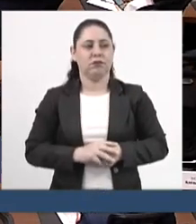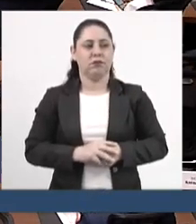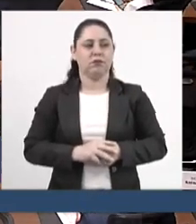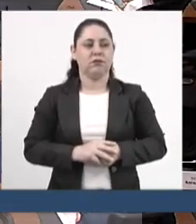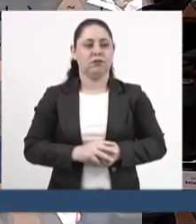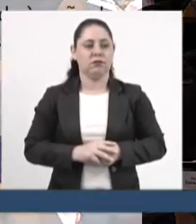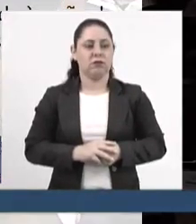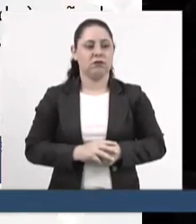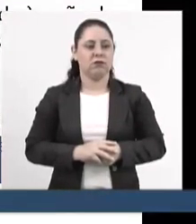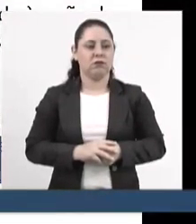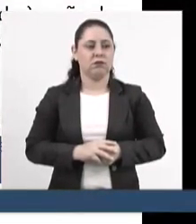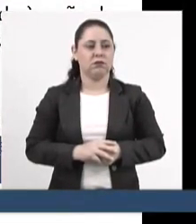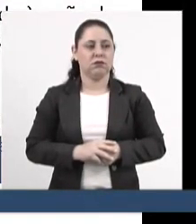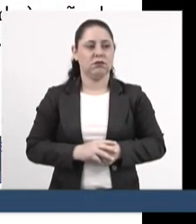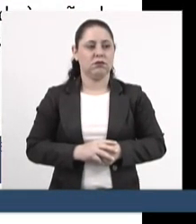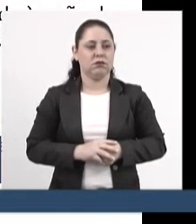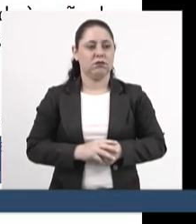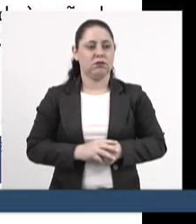Como é que eu passo aqui?